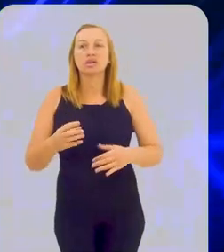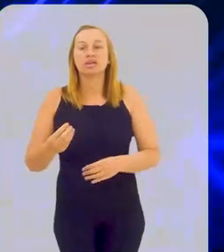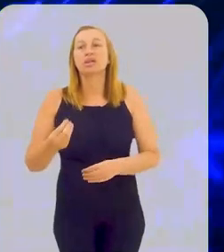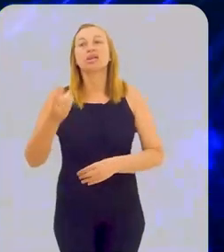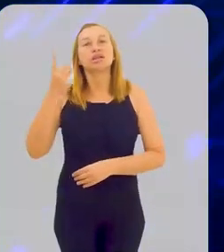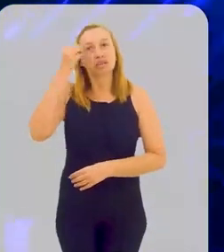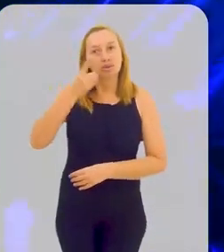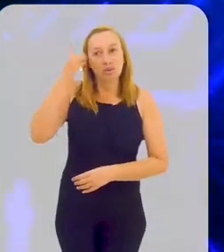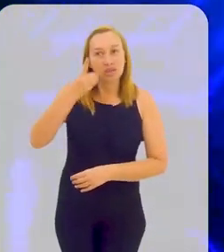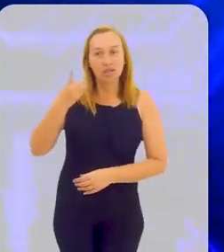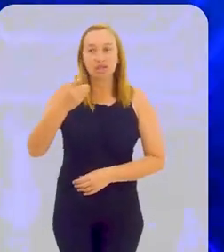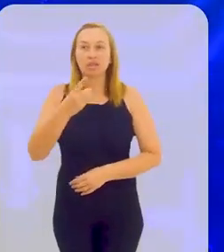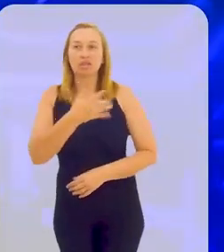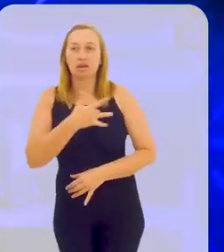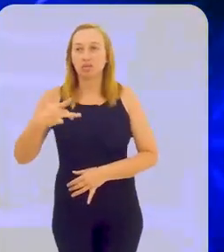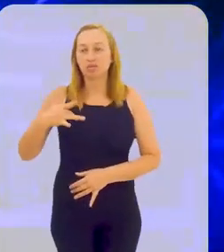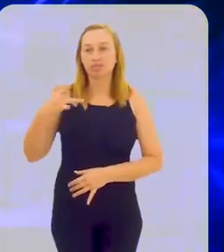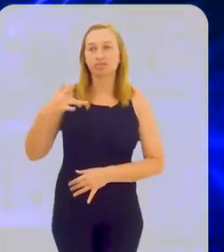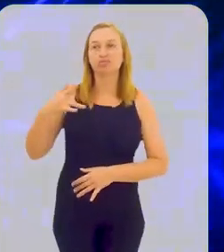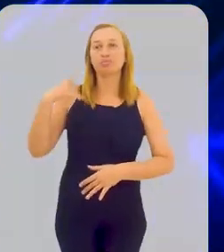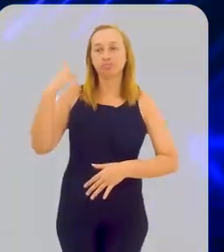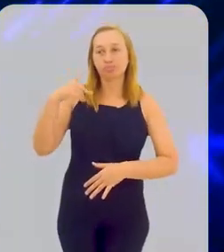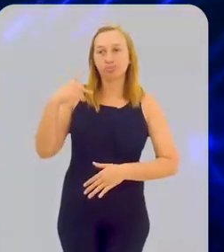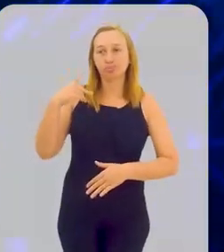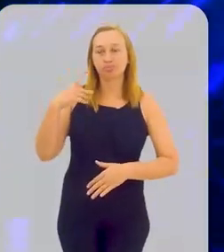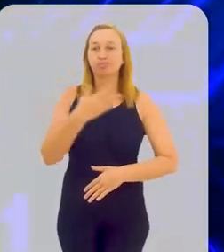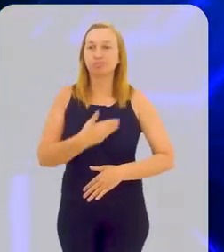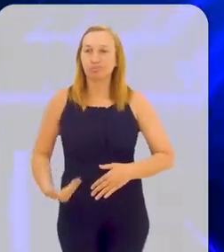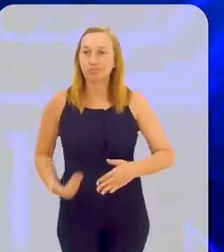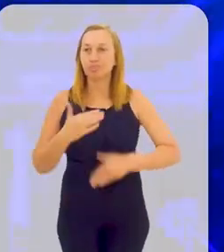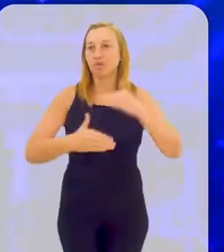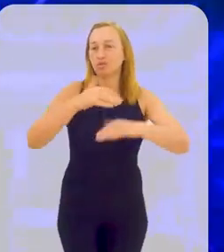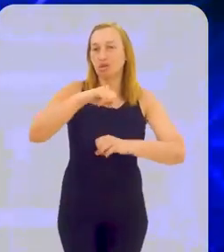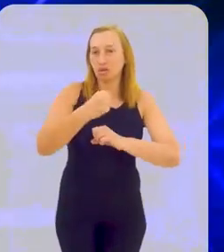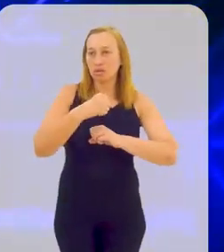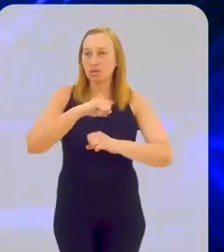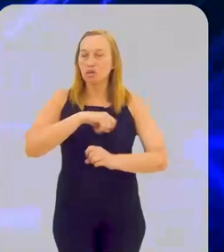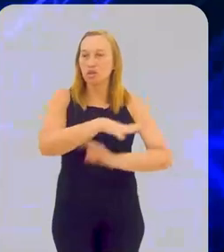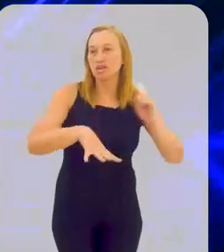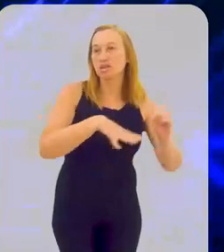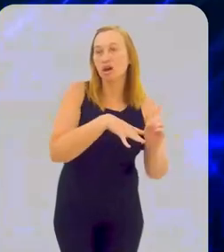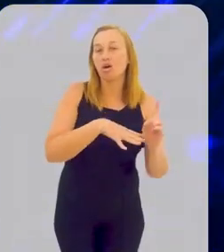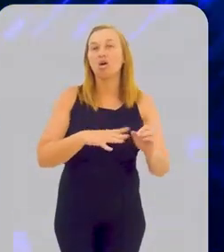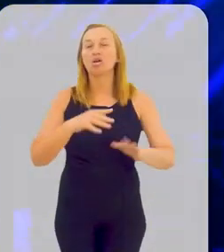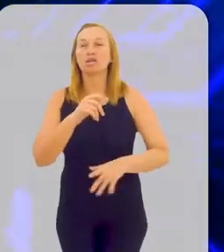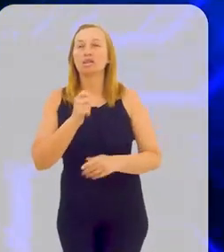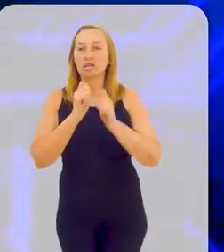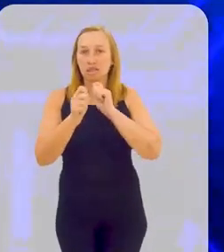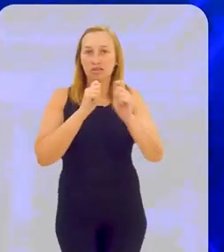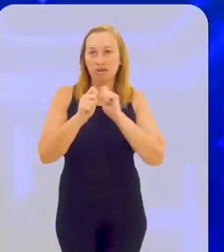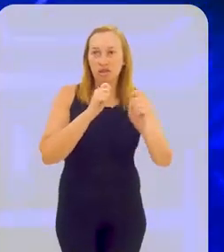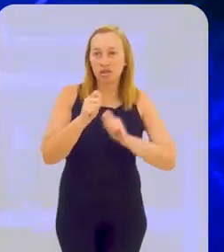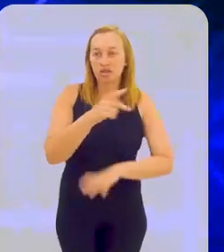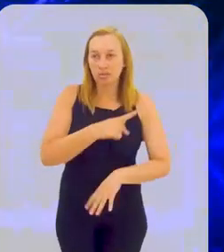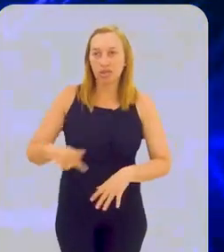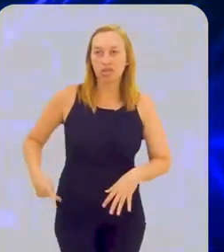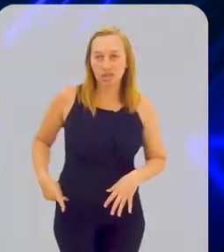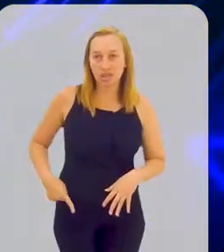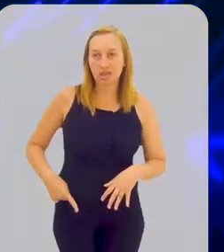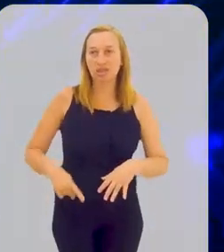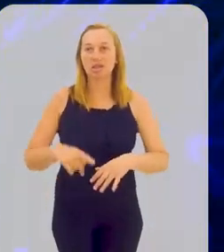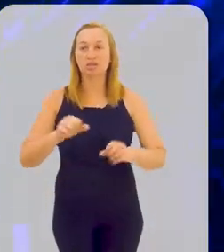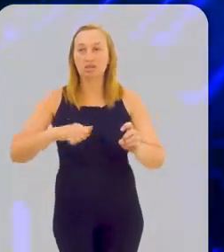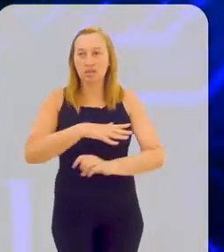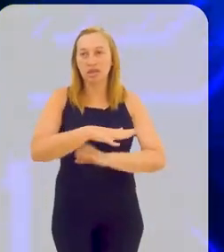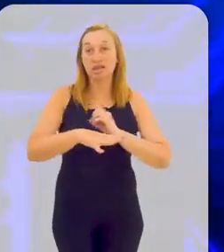quando o assunto é saúde pública e desenvolvimento social. A nossa entrevista começa com o presidente da Associação Brasileira de